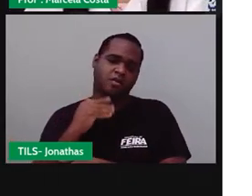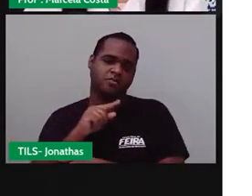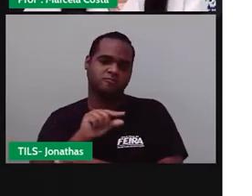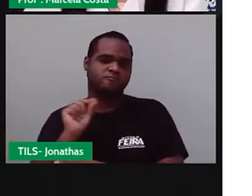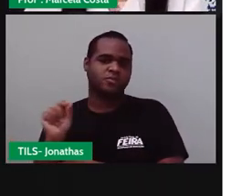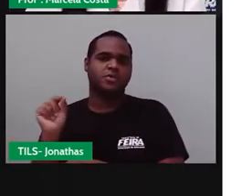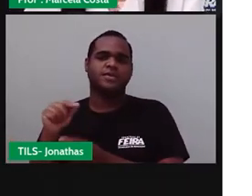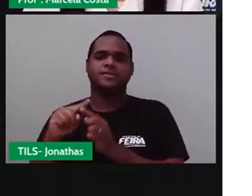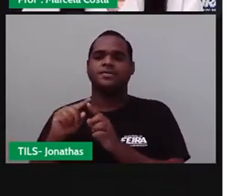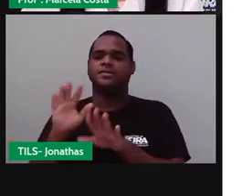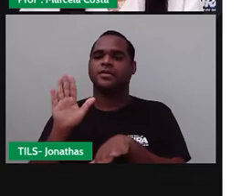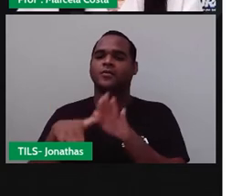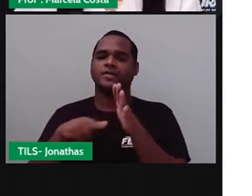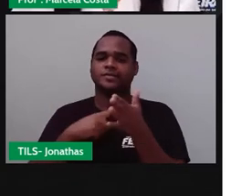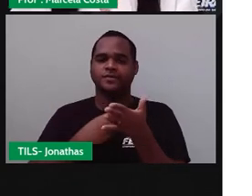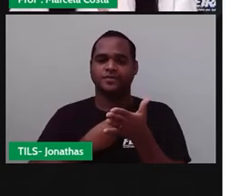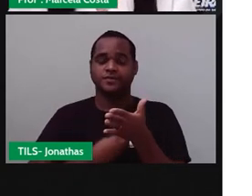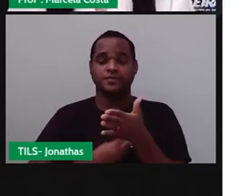acabam